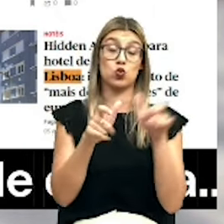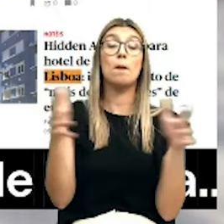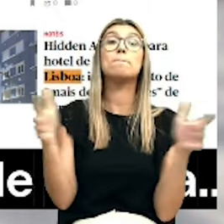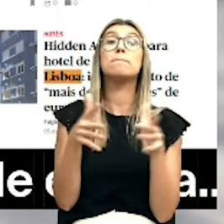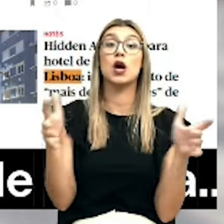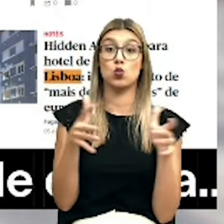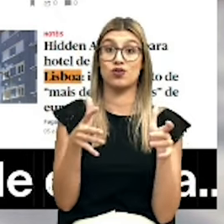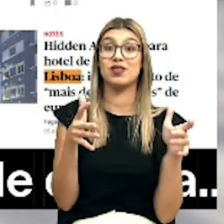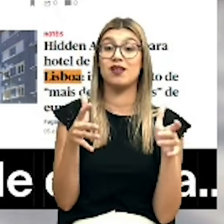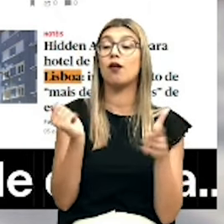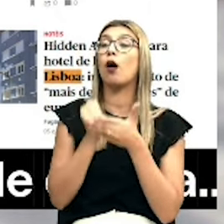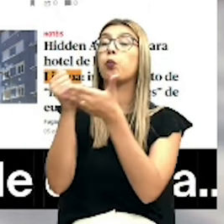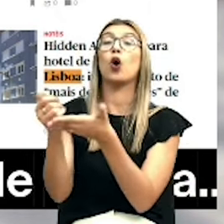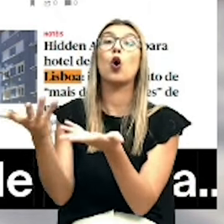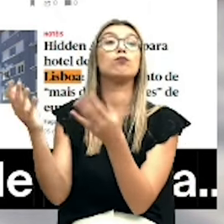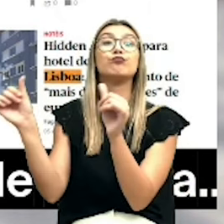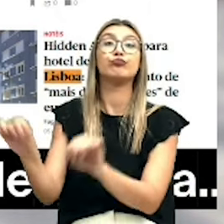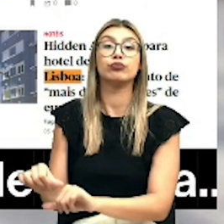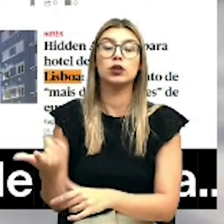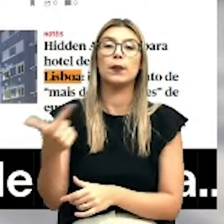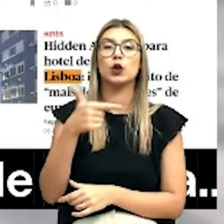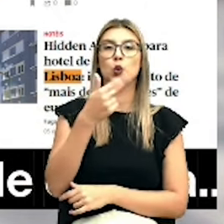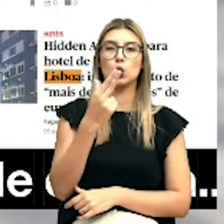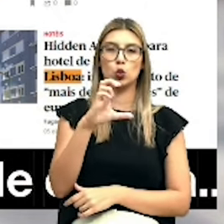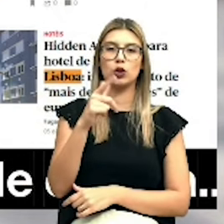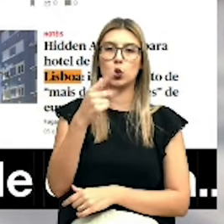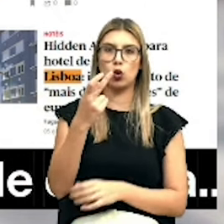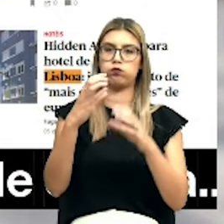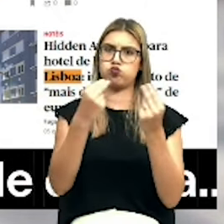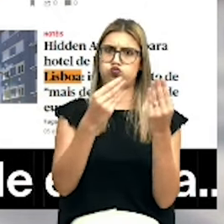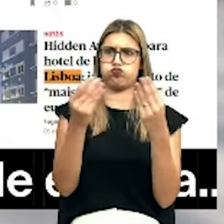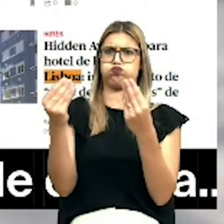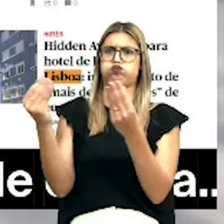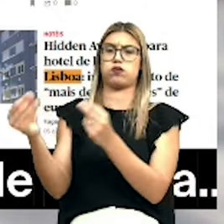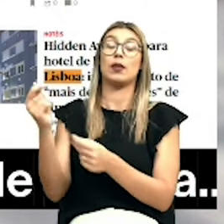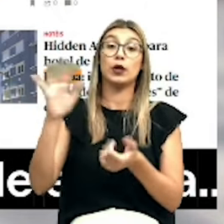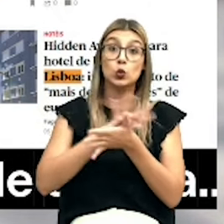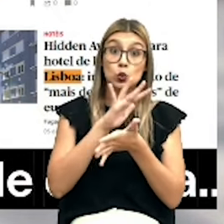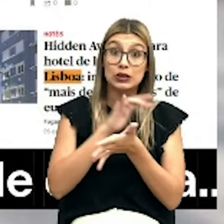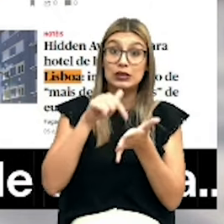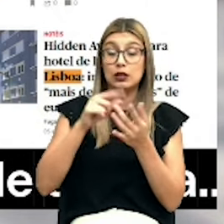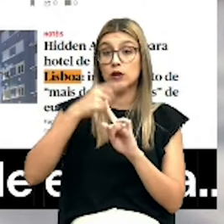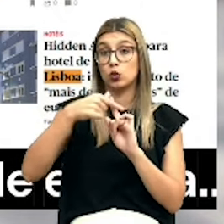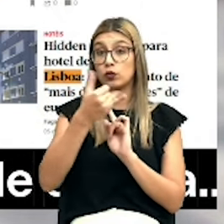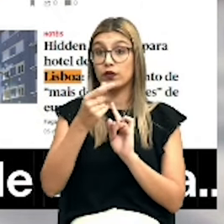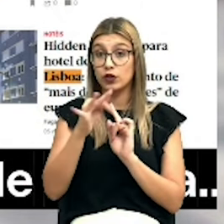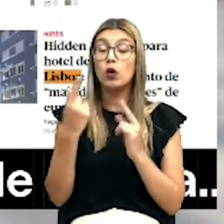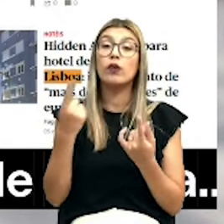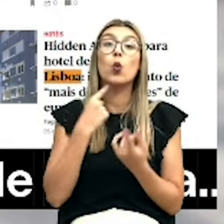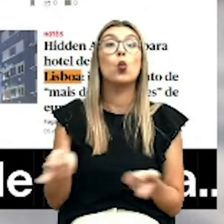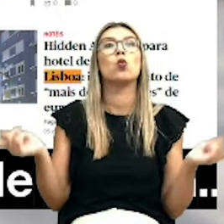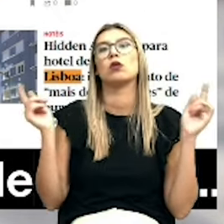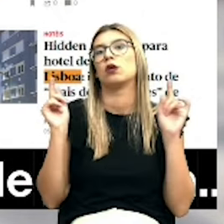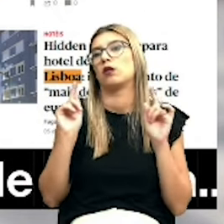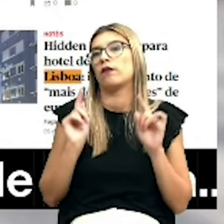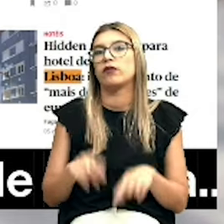vivia, que lhes podia dar apoio. Temos tuc-tucos em número descontrolado e todas estas notícias que temos aqui em 2024 dão também conta da abertura de